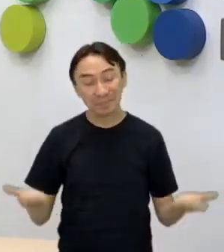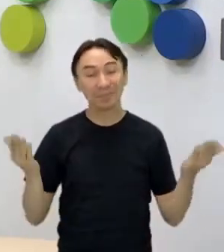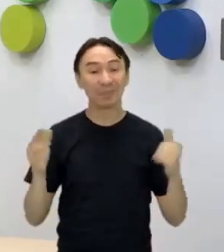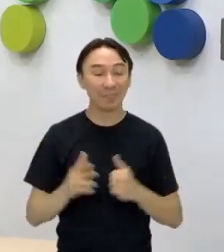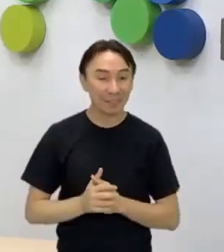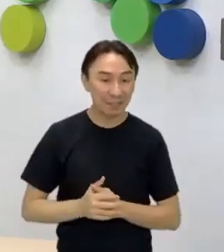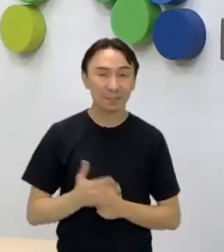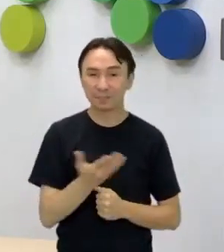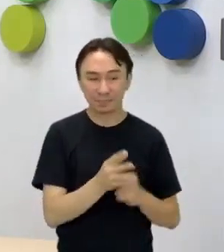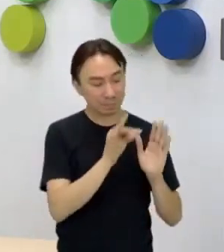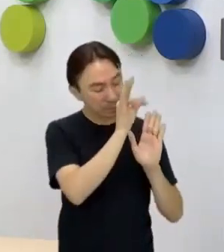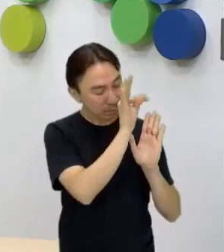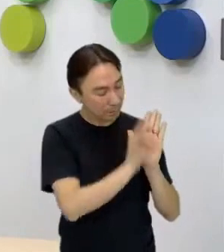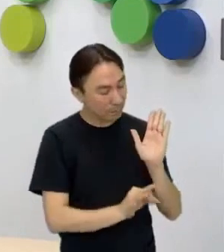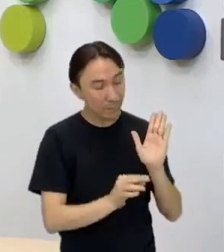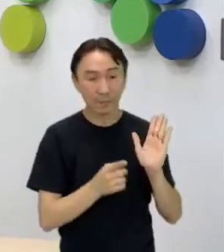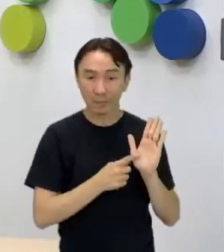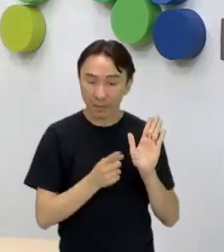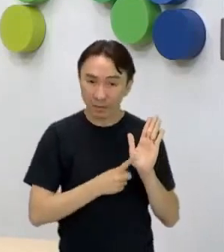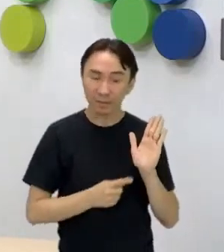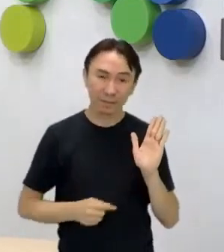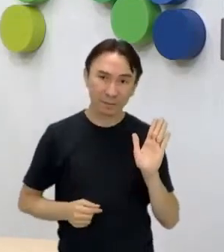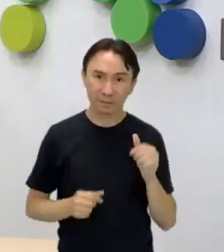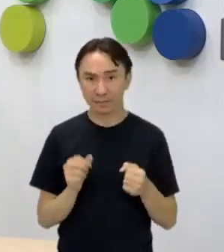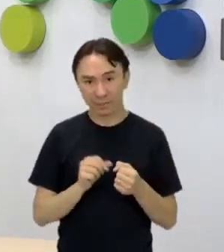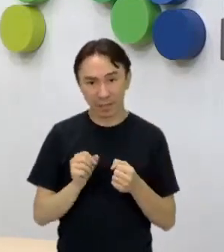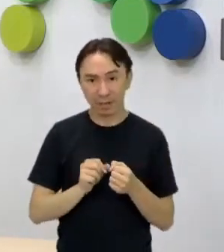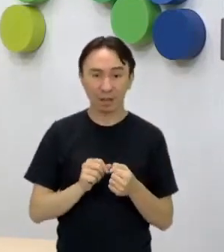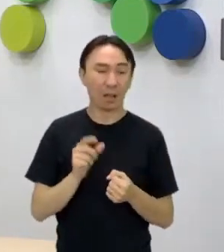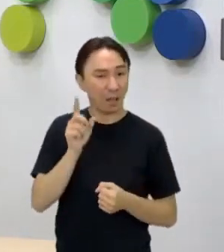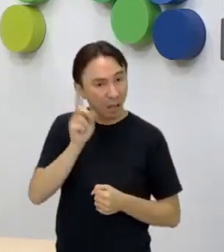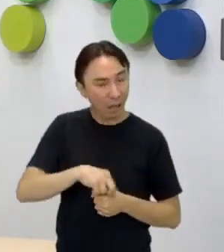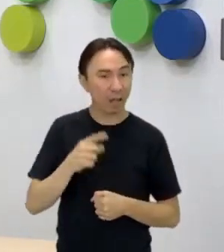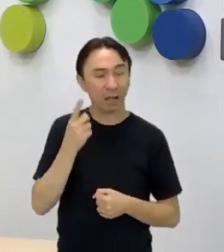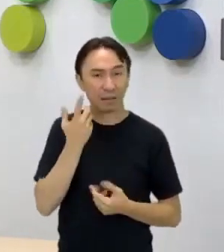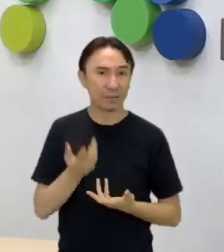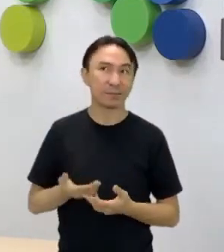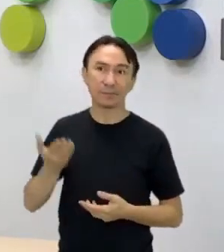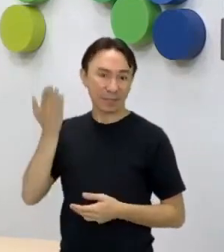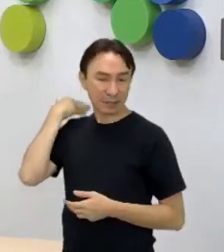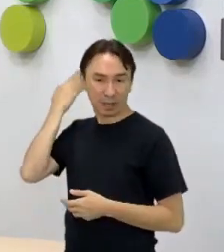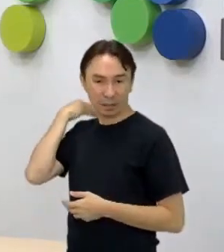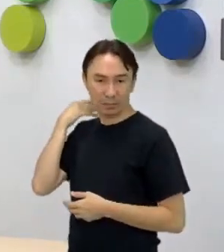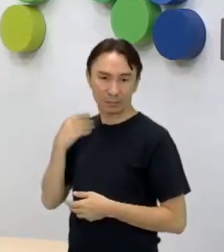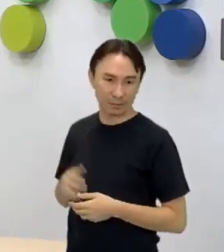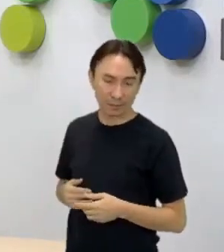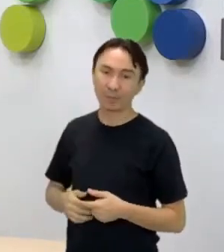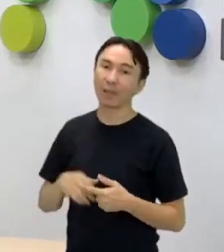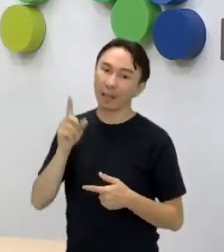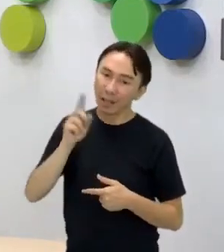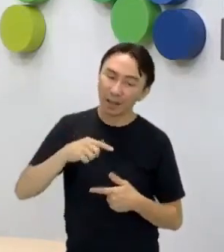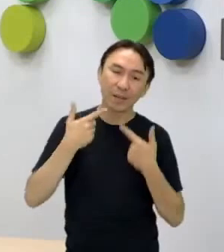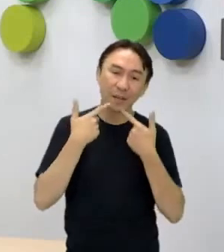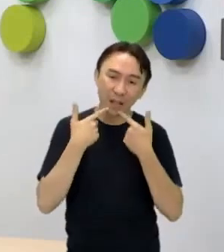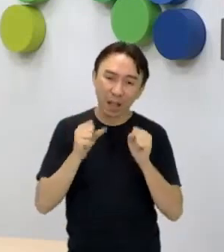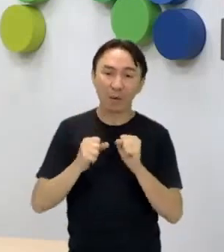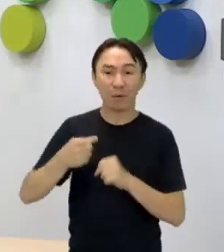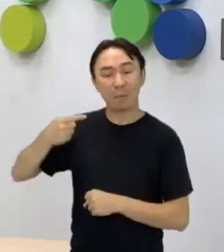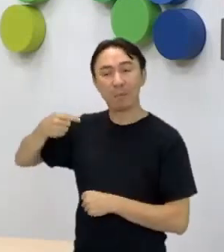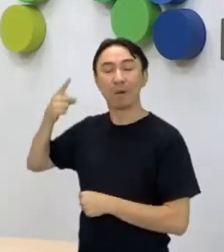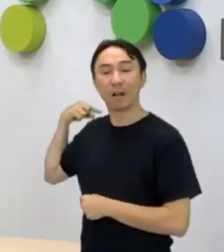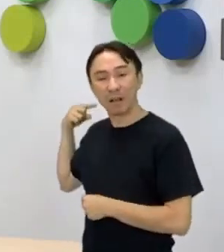um texto é produzido no contexto de produção. Então na época que ele foi produzido, era aquela linguagem, era aquele